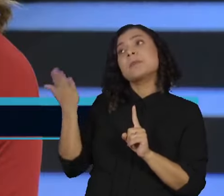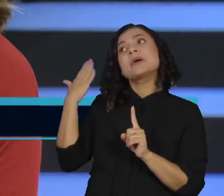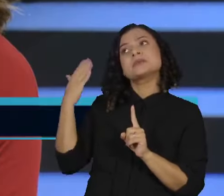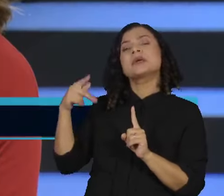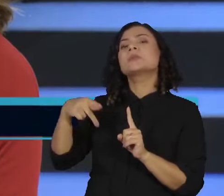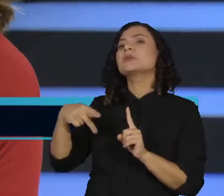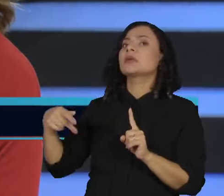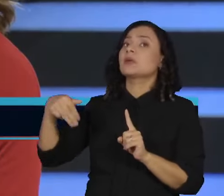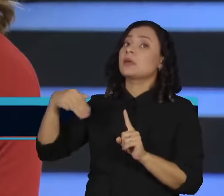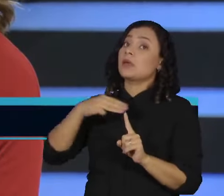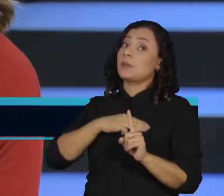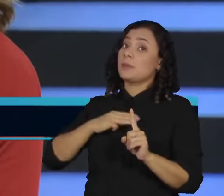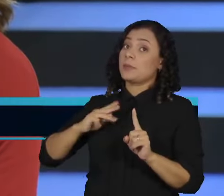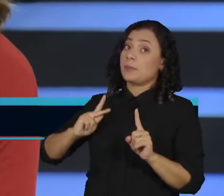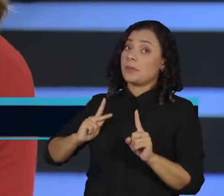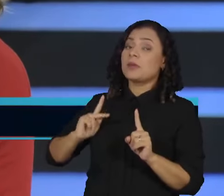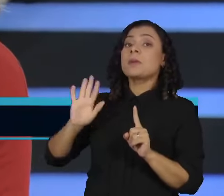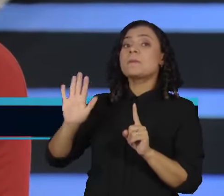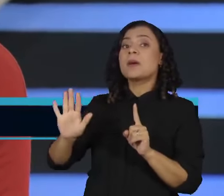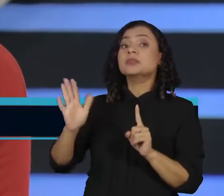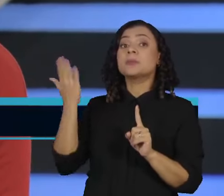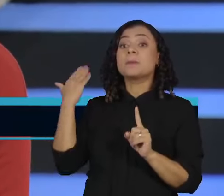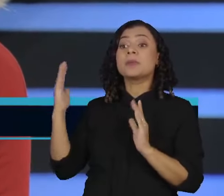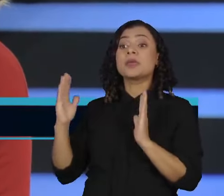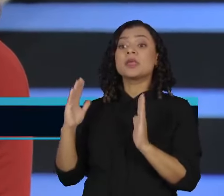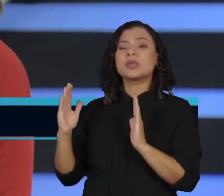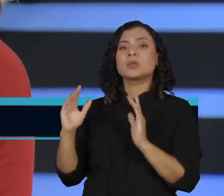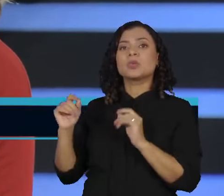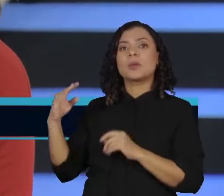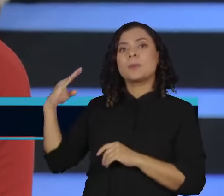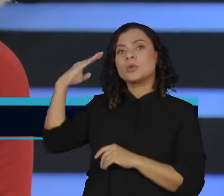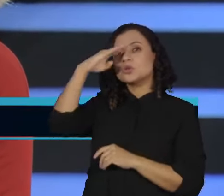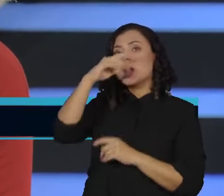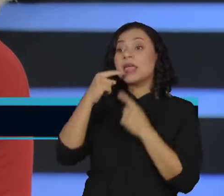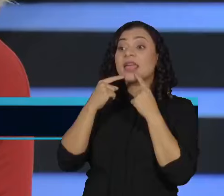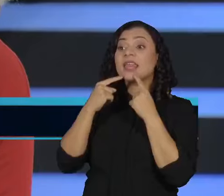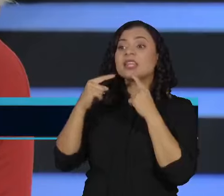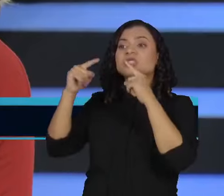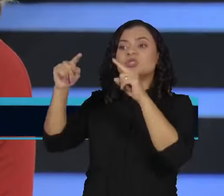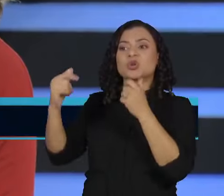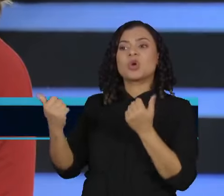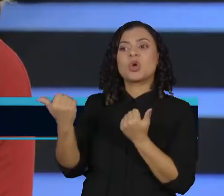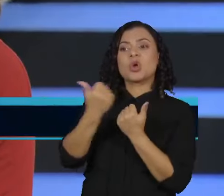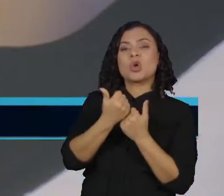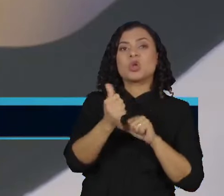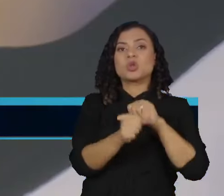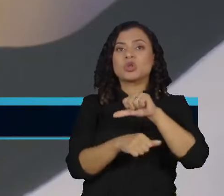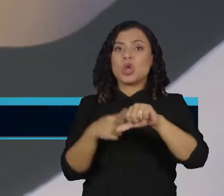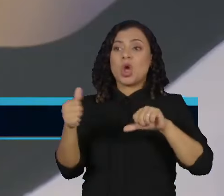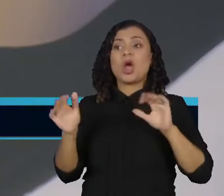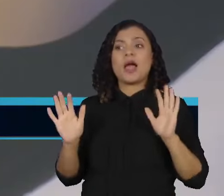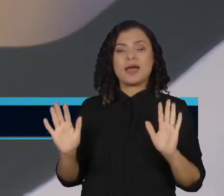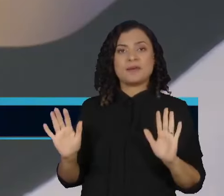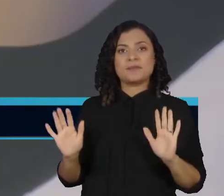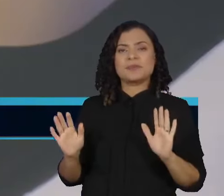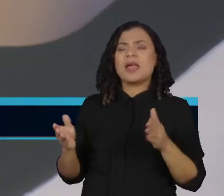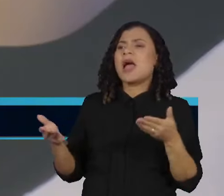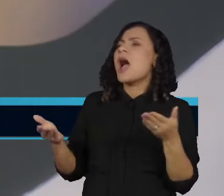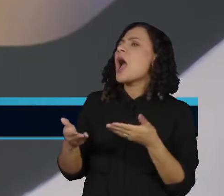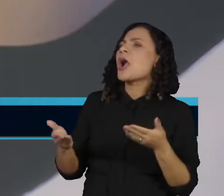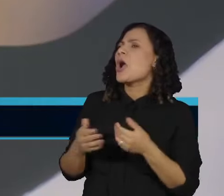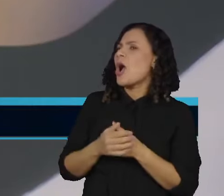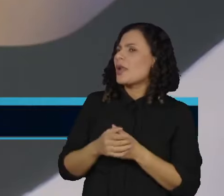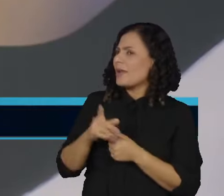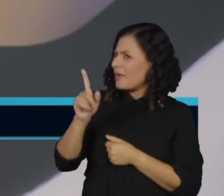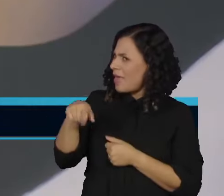ANP e, na época do governo Bolsonaro, ela criticou essa troca, ela disse que era algo eleitoreiro. E agora, o que a fez